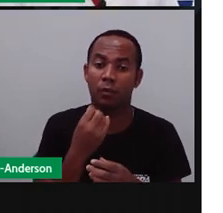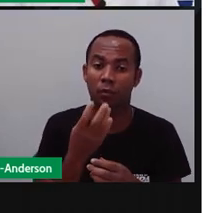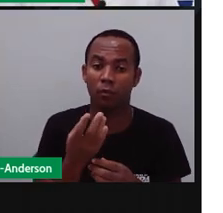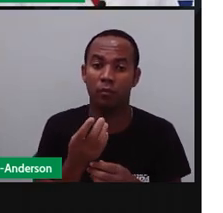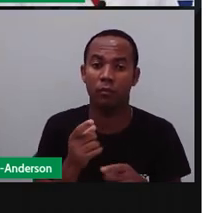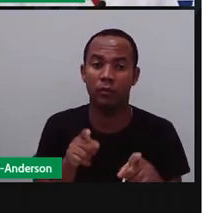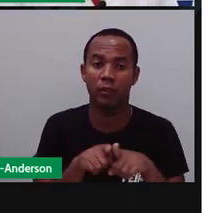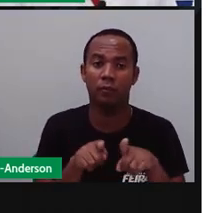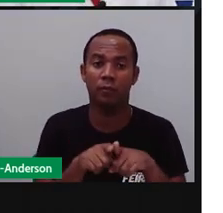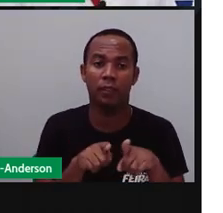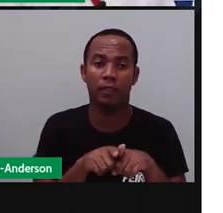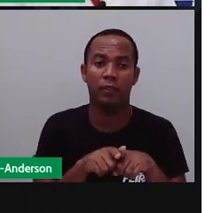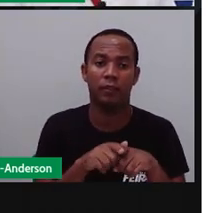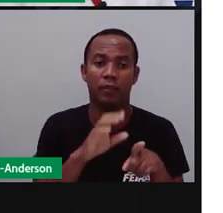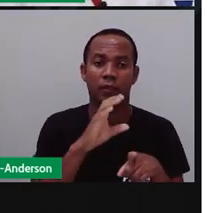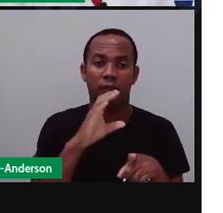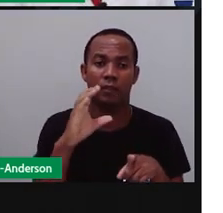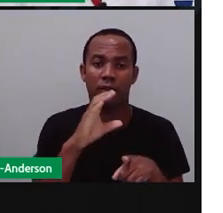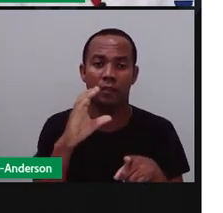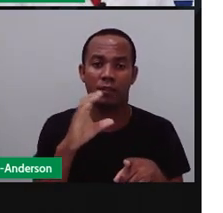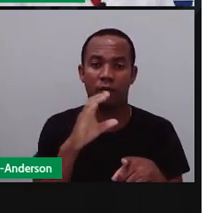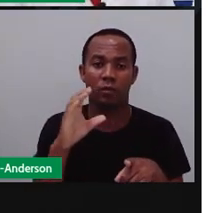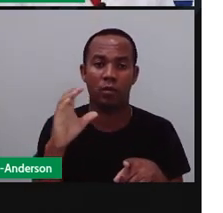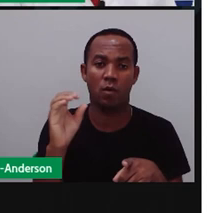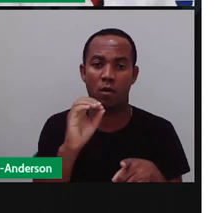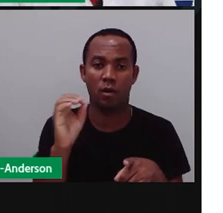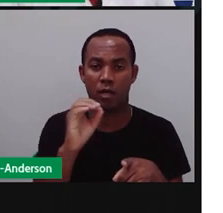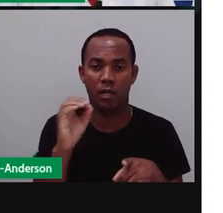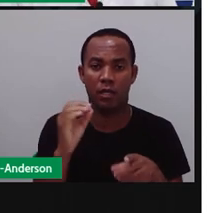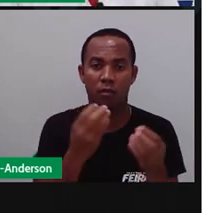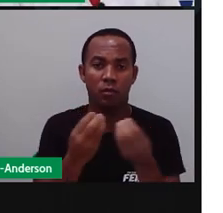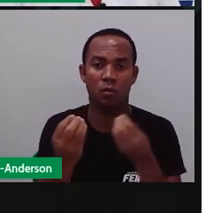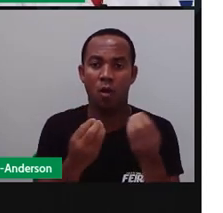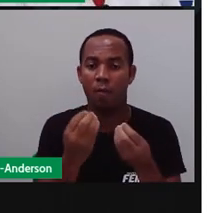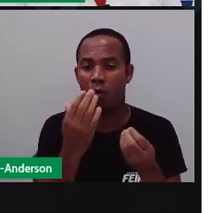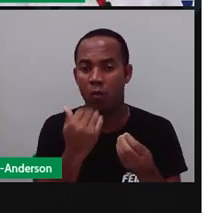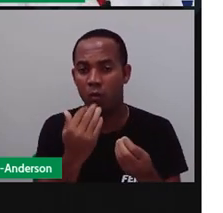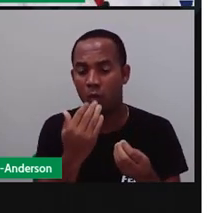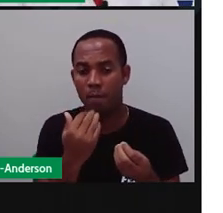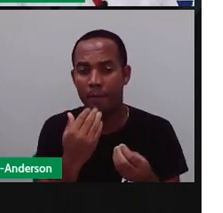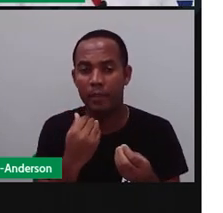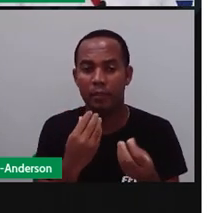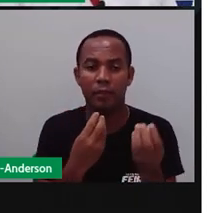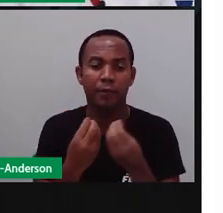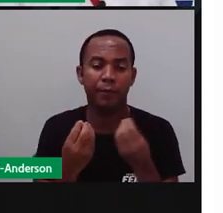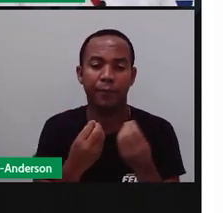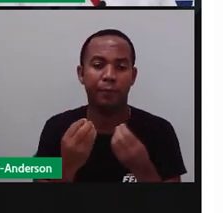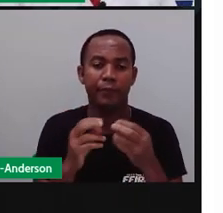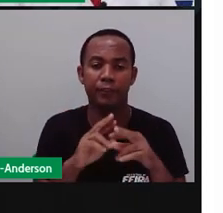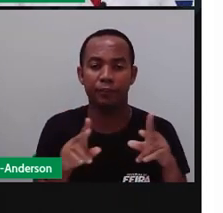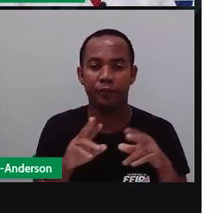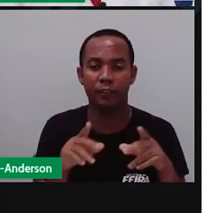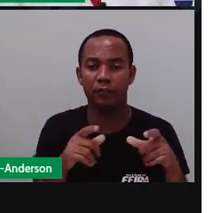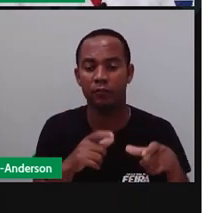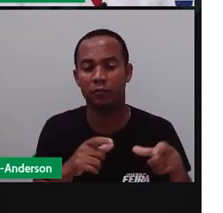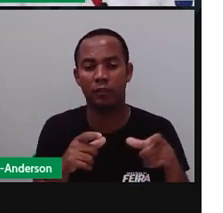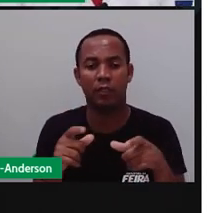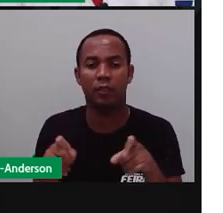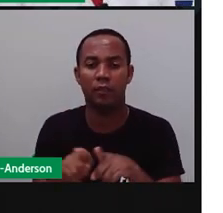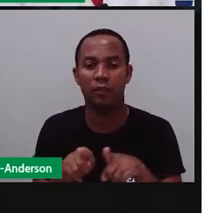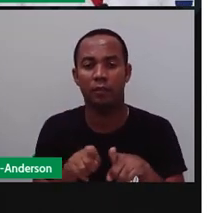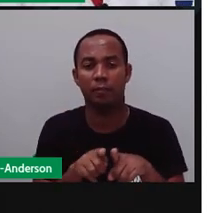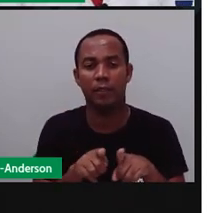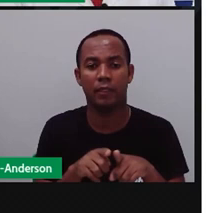centro-oeste, as comidas de festa junina tradicionais até aparecem, né? Mas vários pratos locais também ocupam